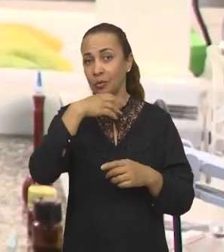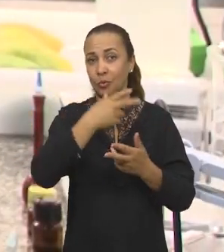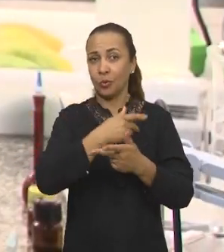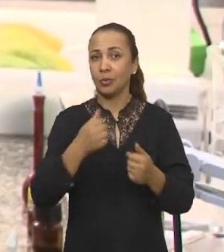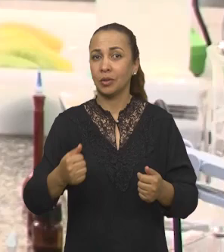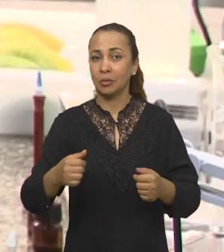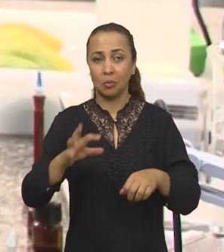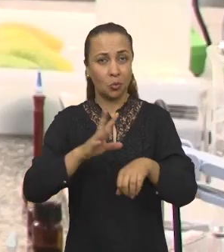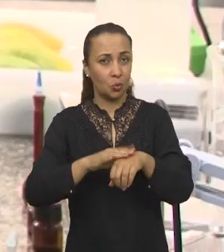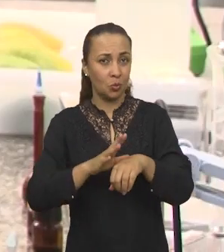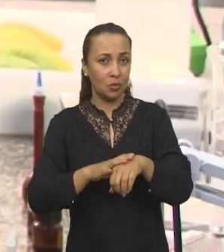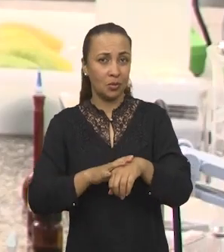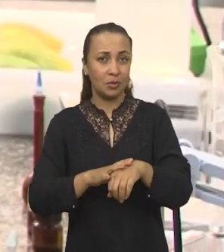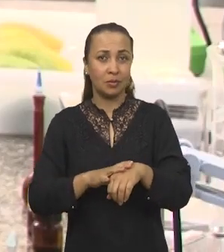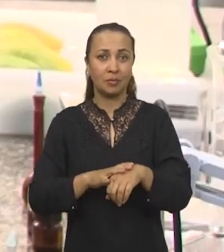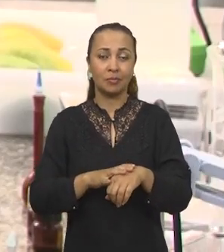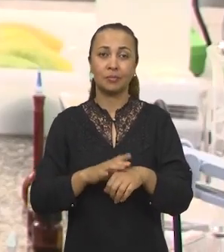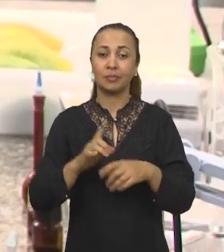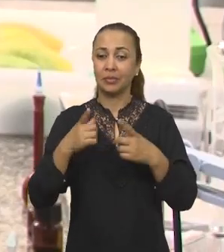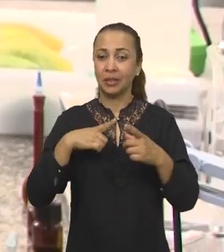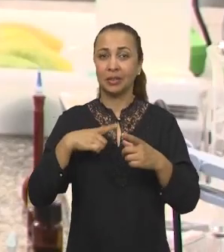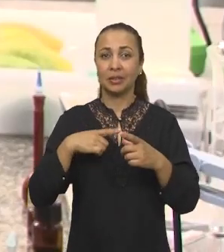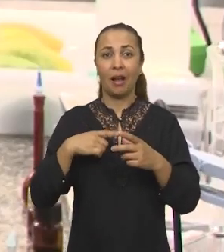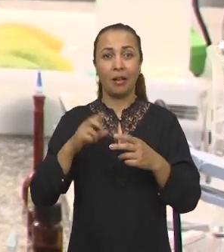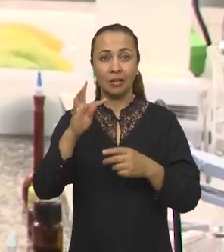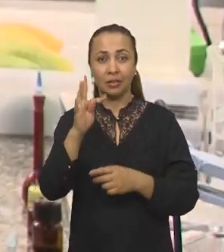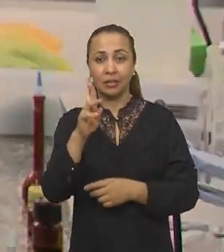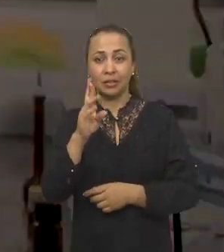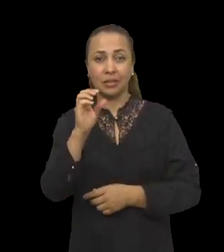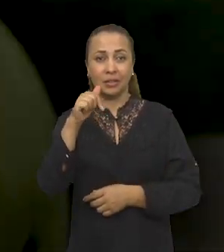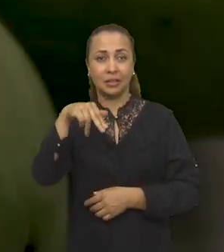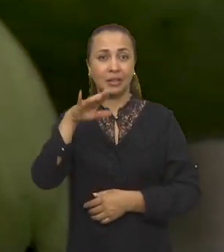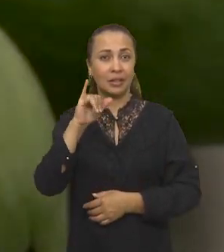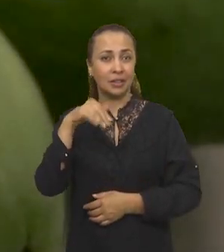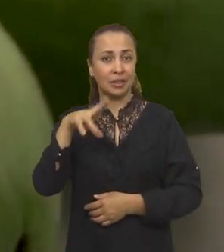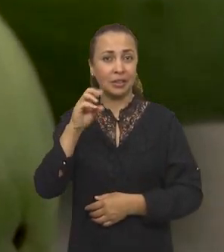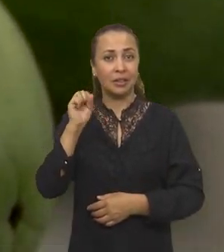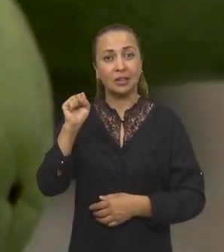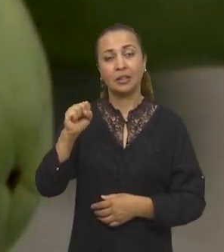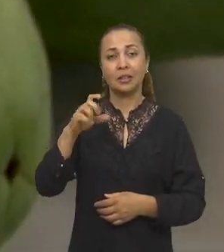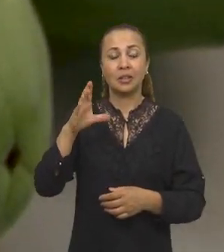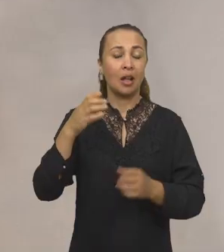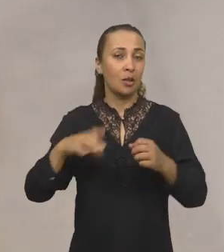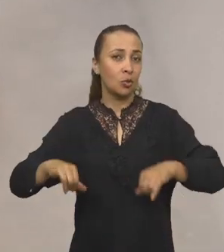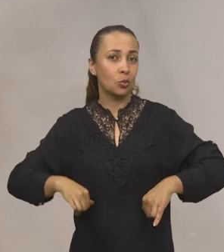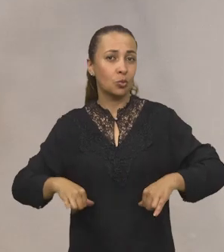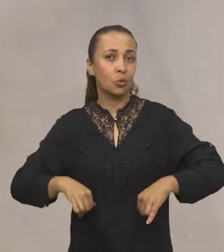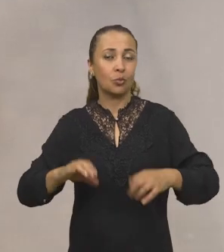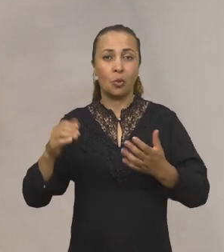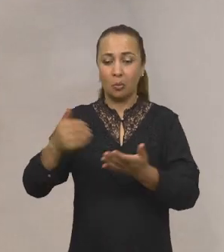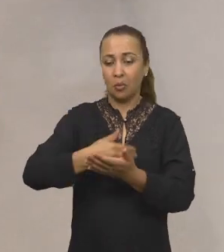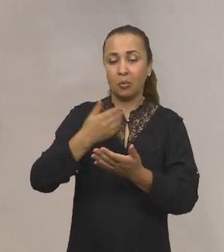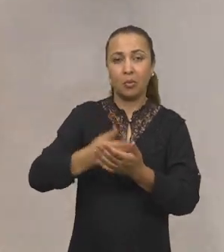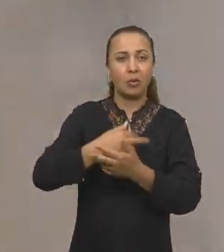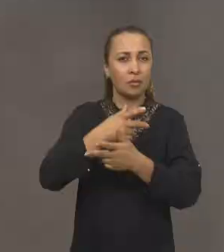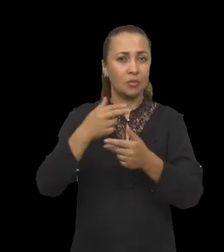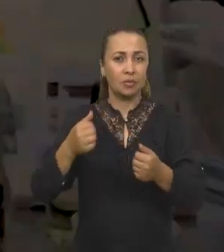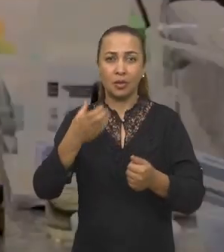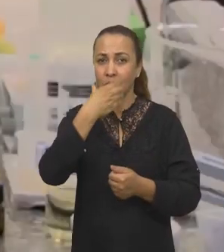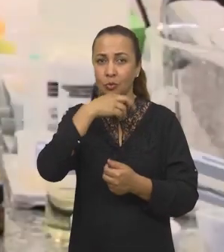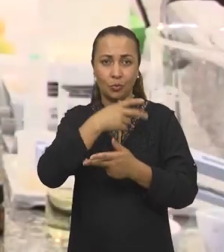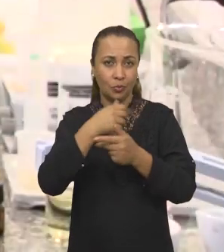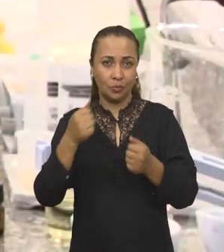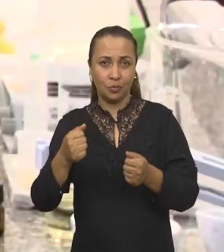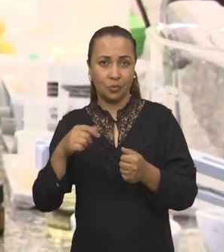por doenças. E a antracnose é uma dessas doenças que acomete o mamão e acomete uma série de frutas.